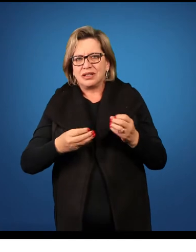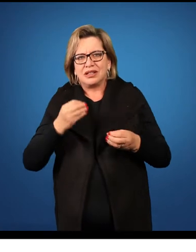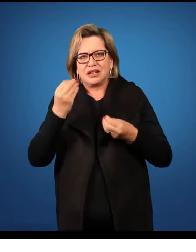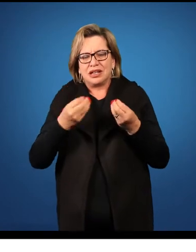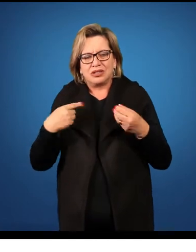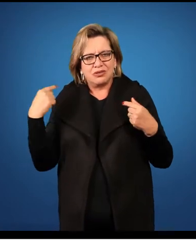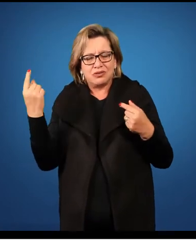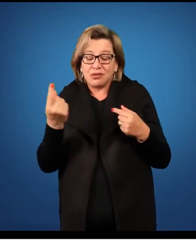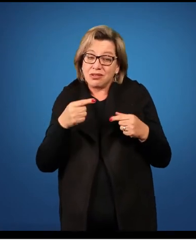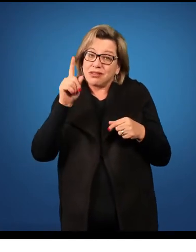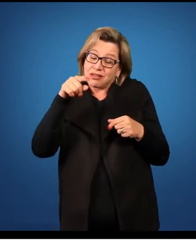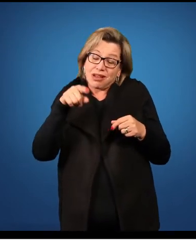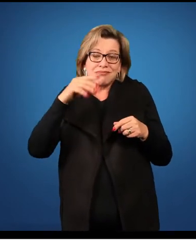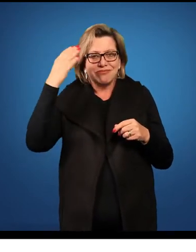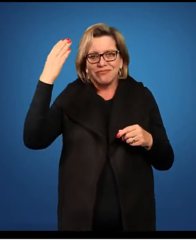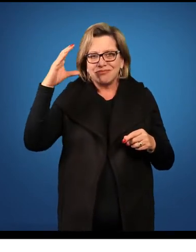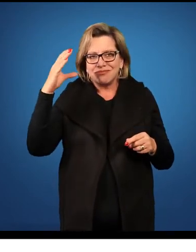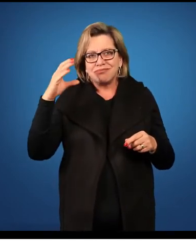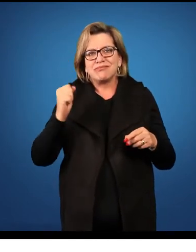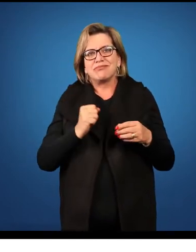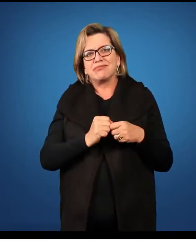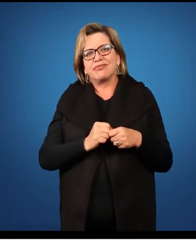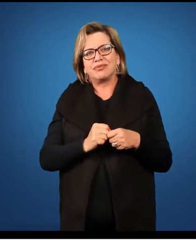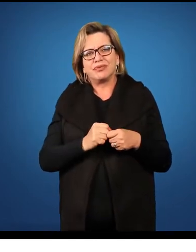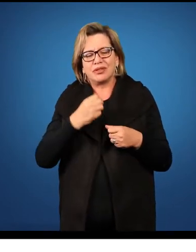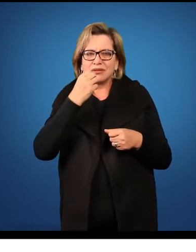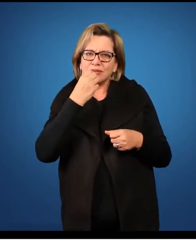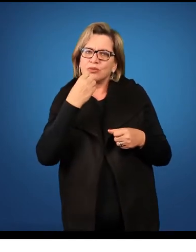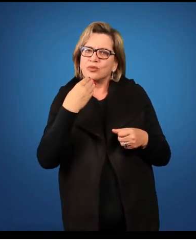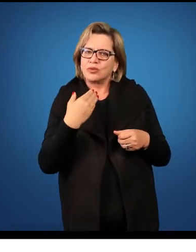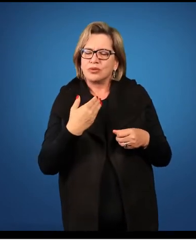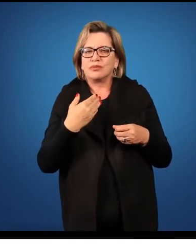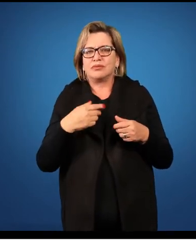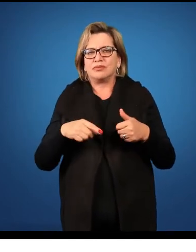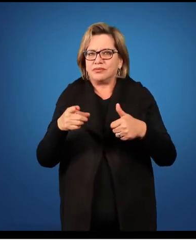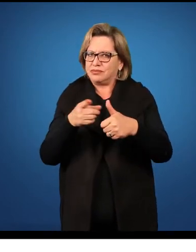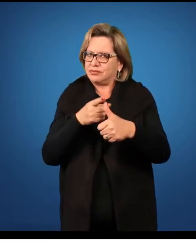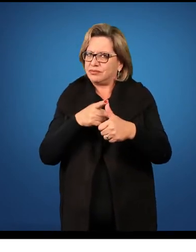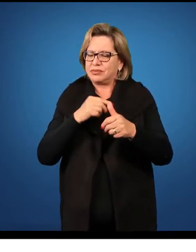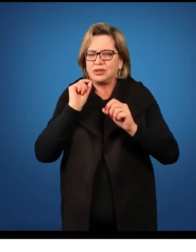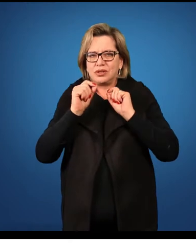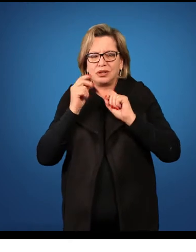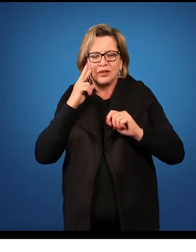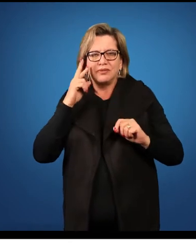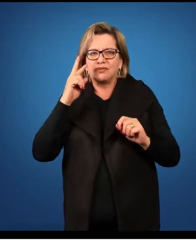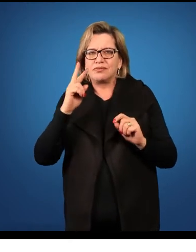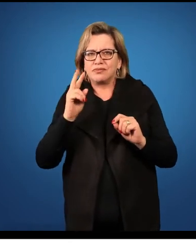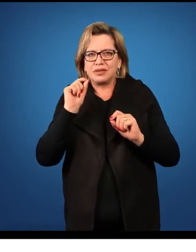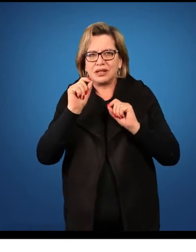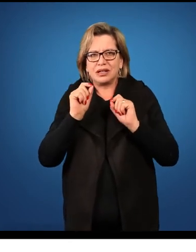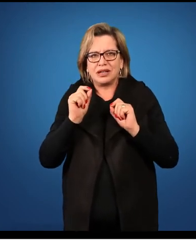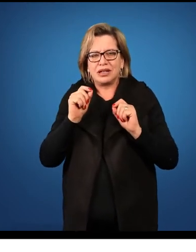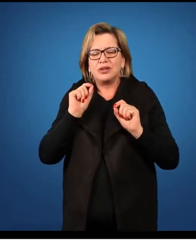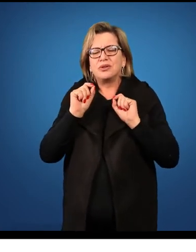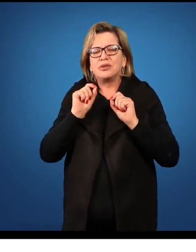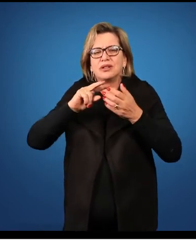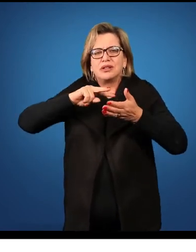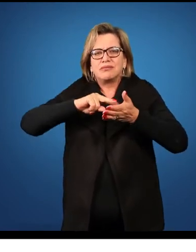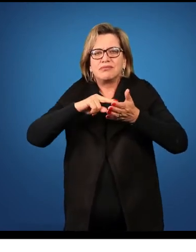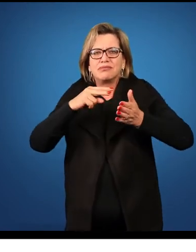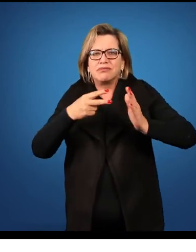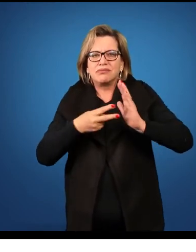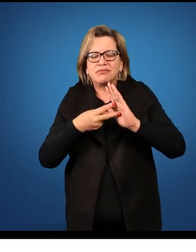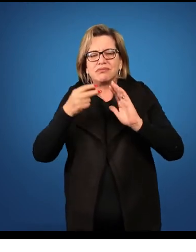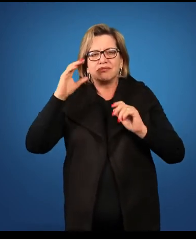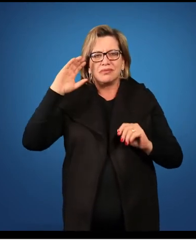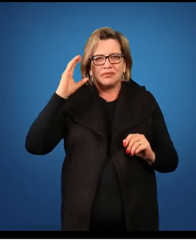nosso caso, a disciplina de ciências. Bom, uma primeira visão, nesse caso, é a visão de ciência. Então,